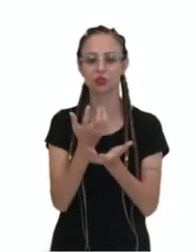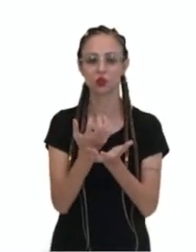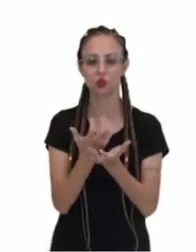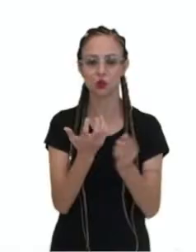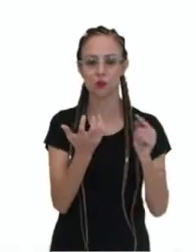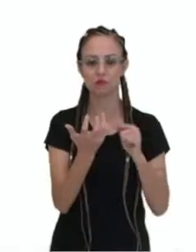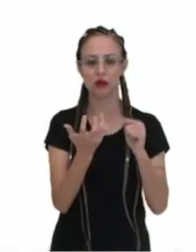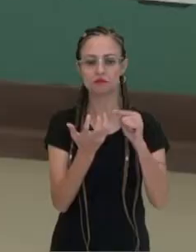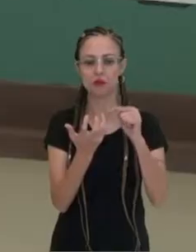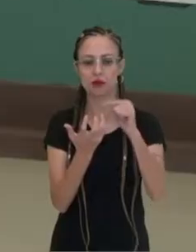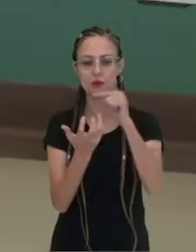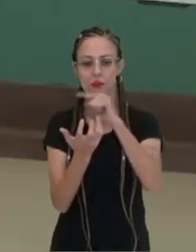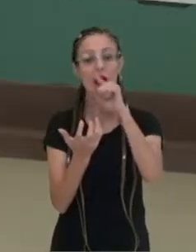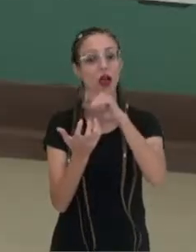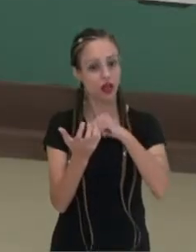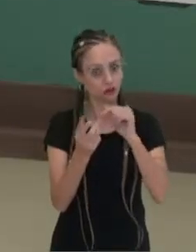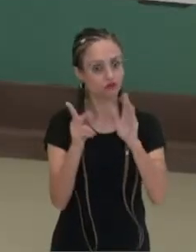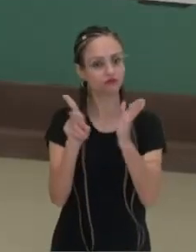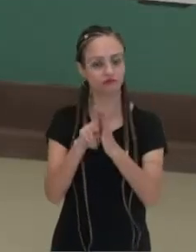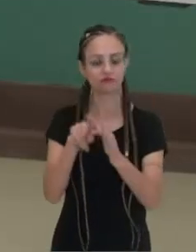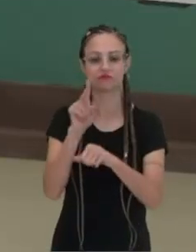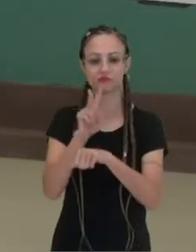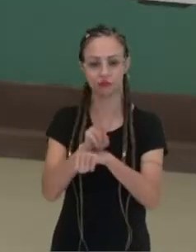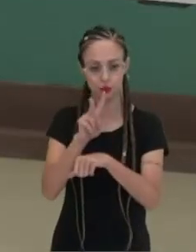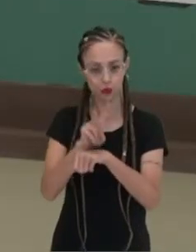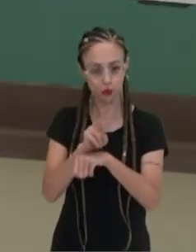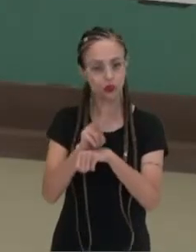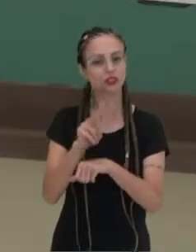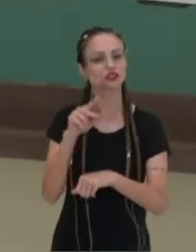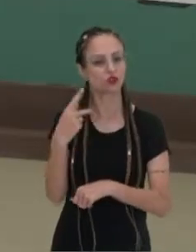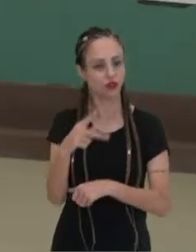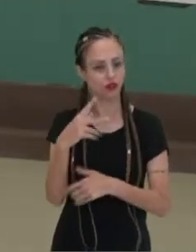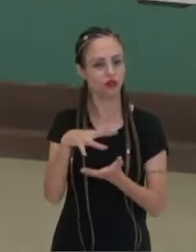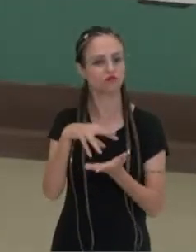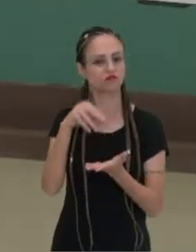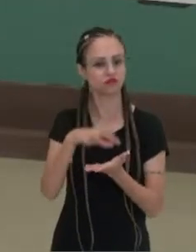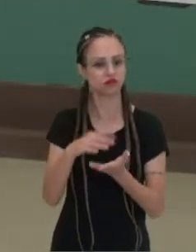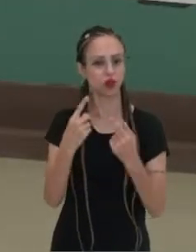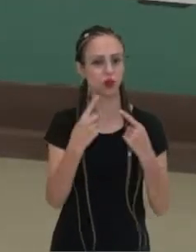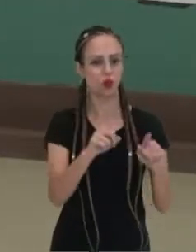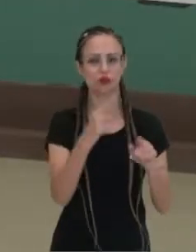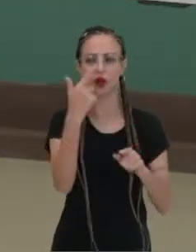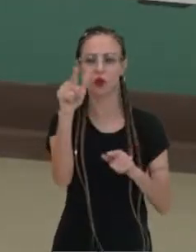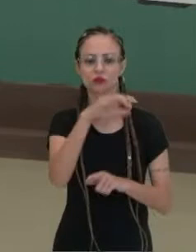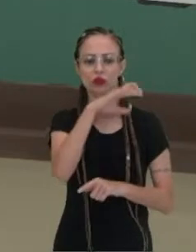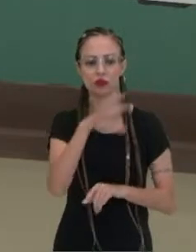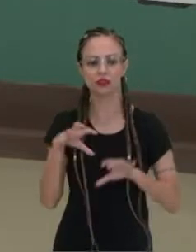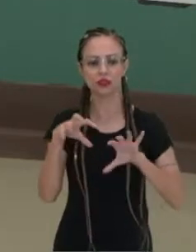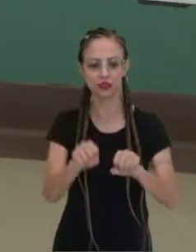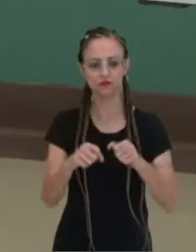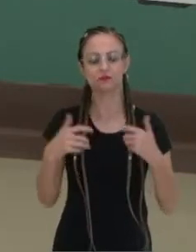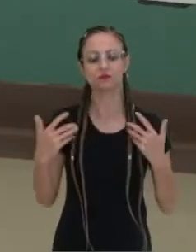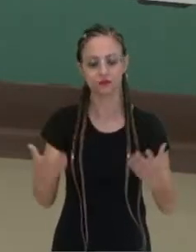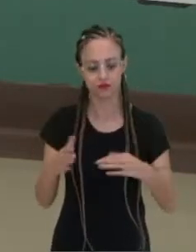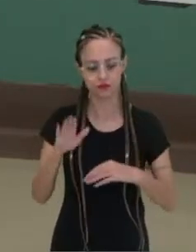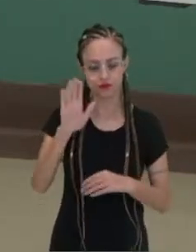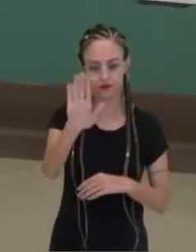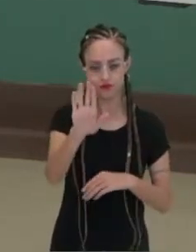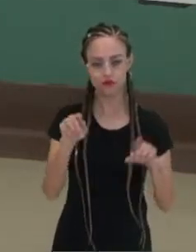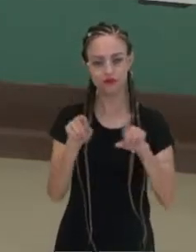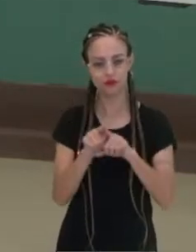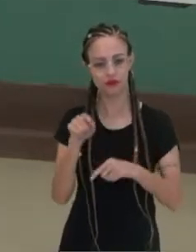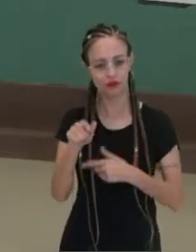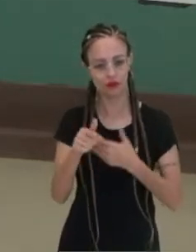servem para proteger os equinodermos, né? Contra os predadores. Mas além dessa